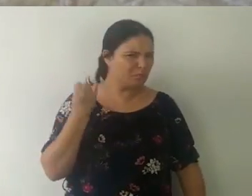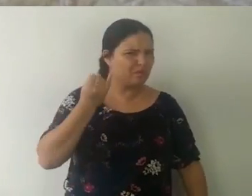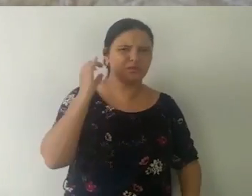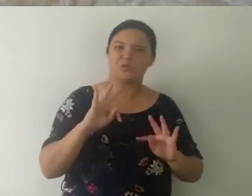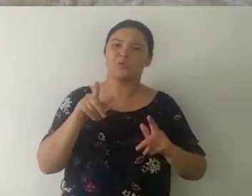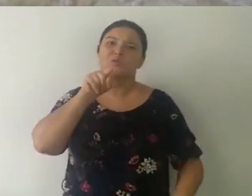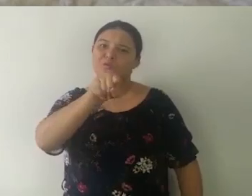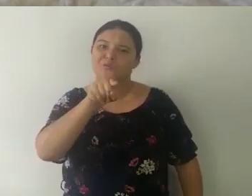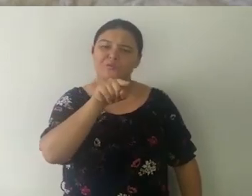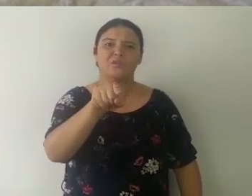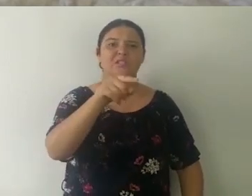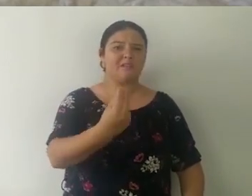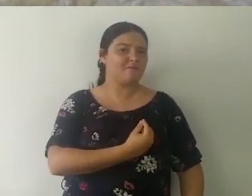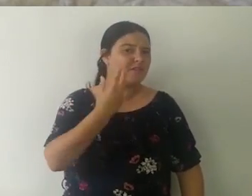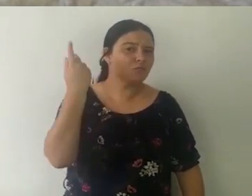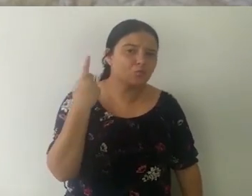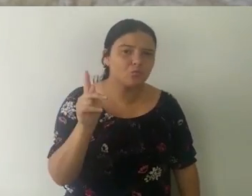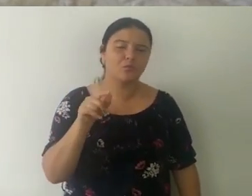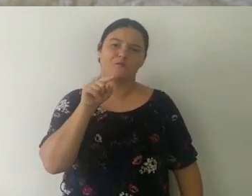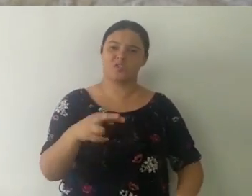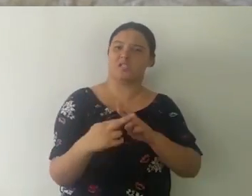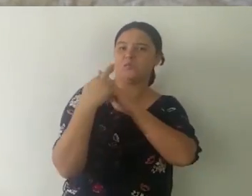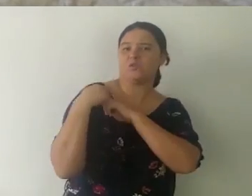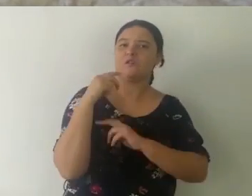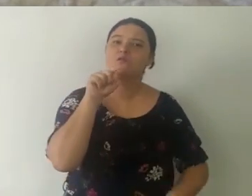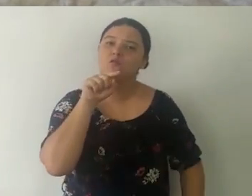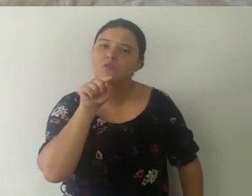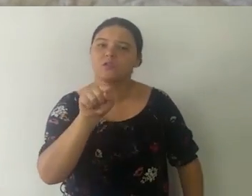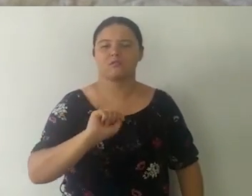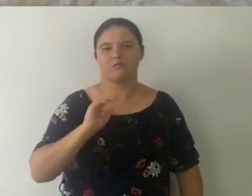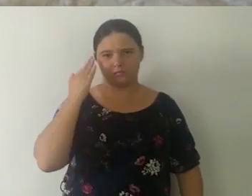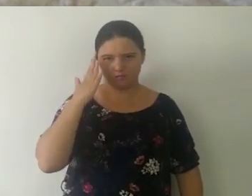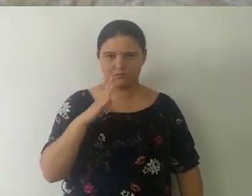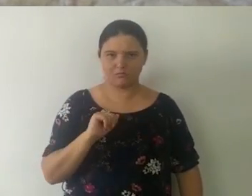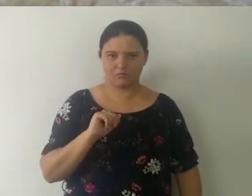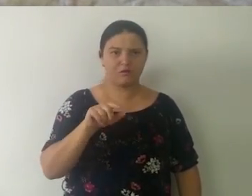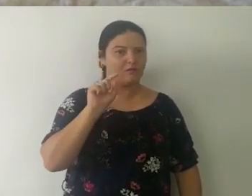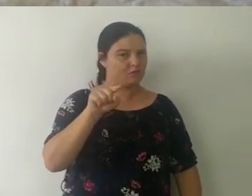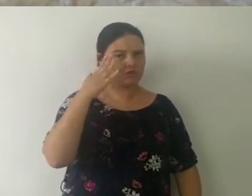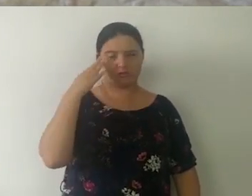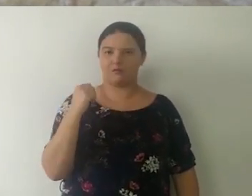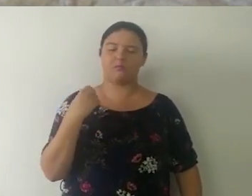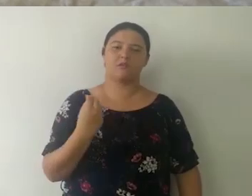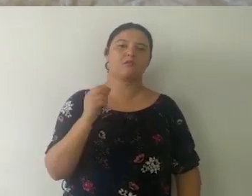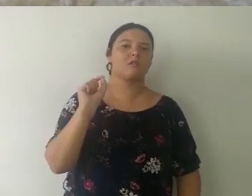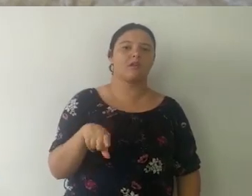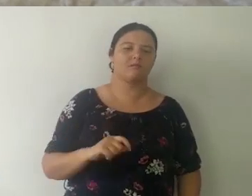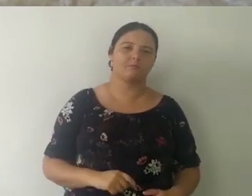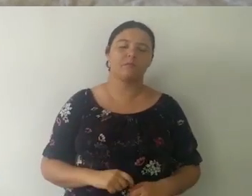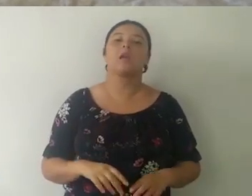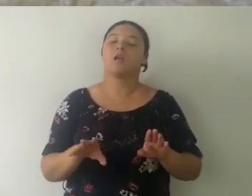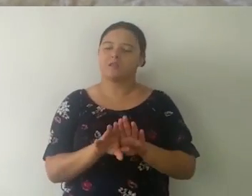Isso tudo é muito importante, né? Você comanda a sua vida e sente prazer de ser quem é. Tá? Independente de qualquer